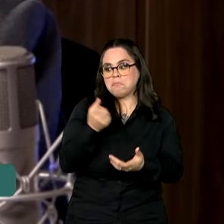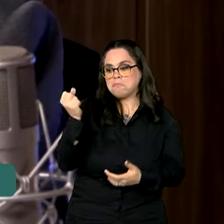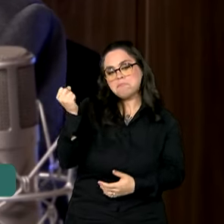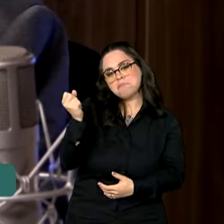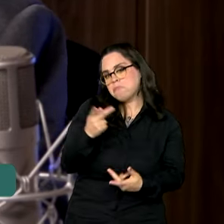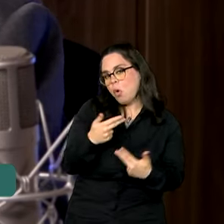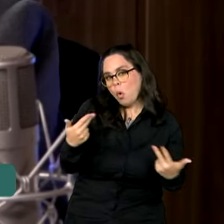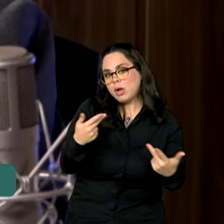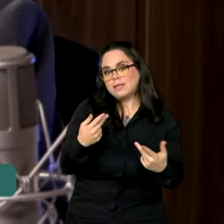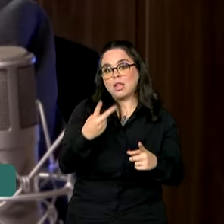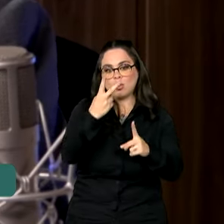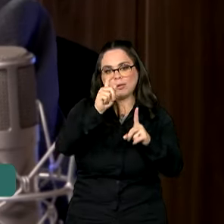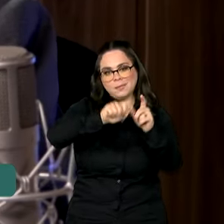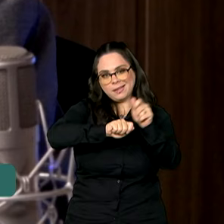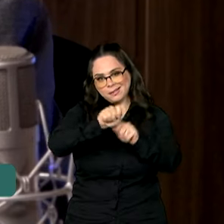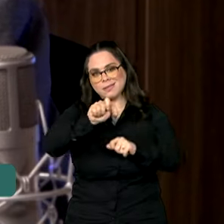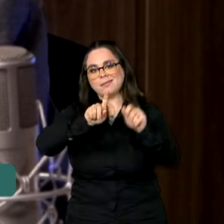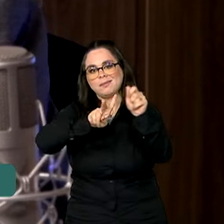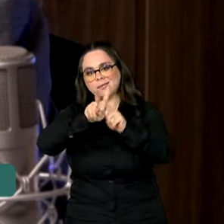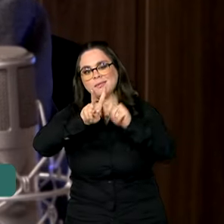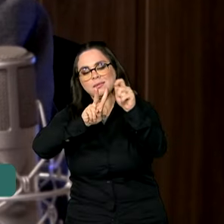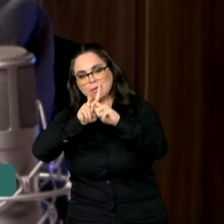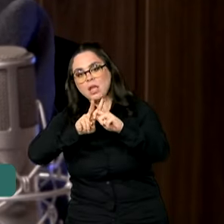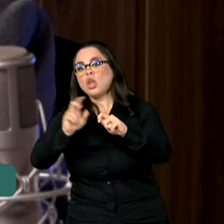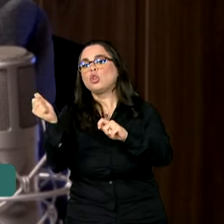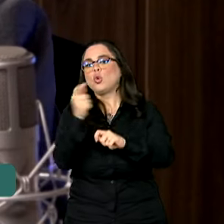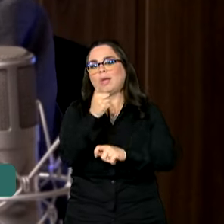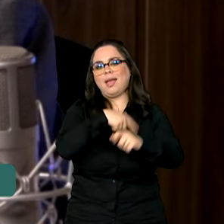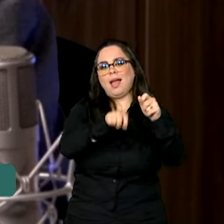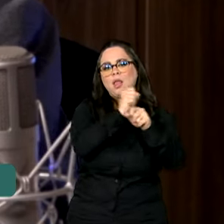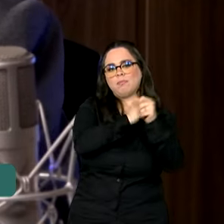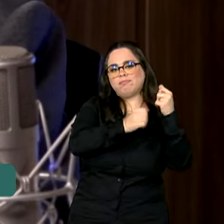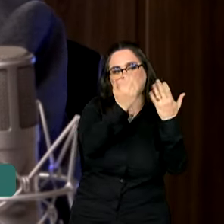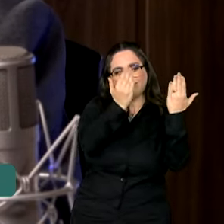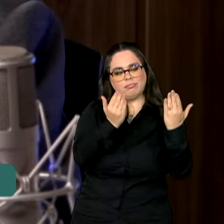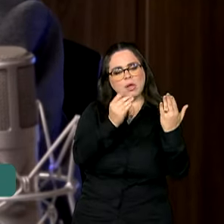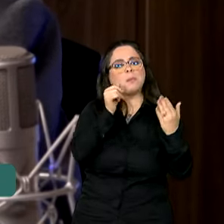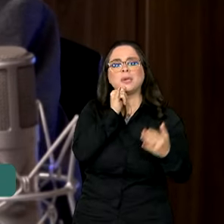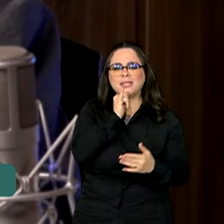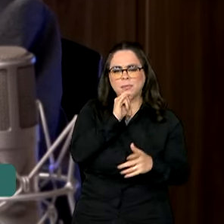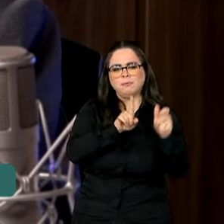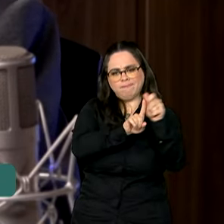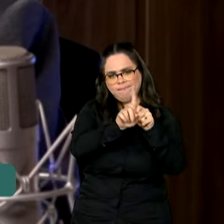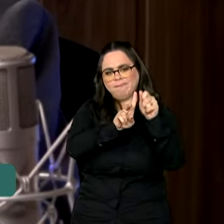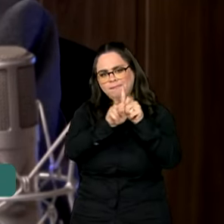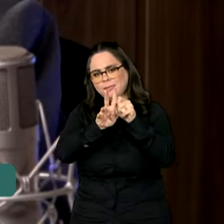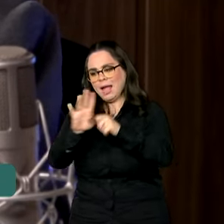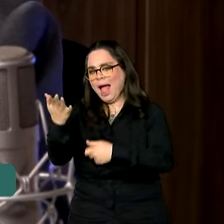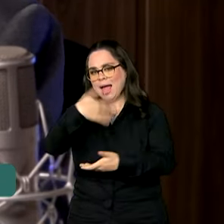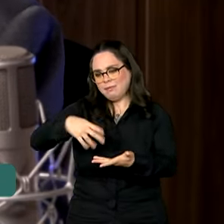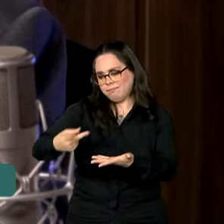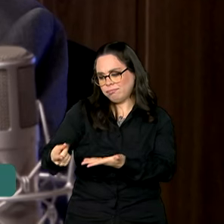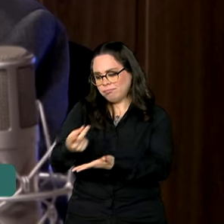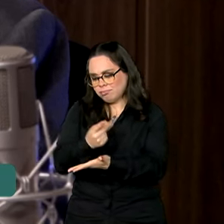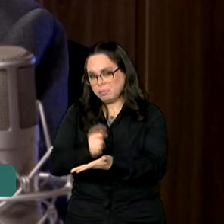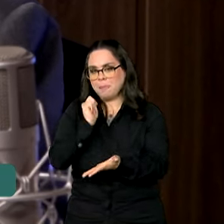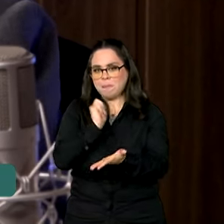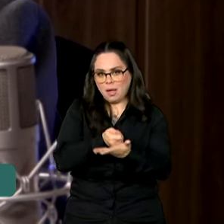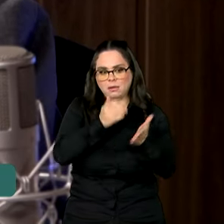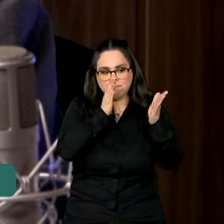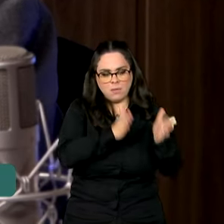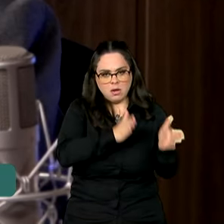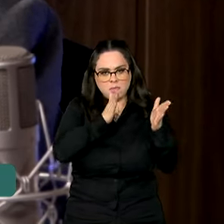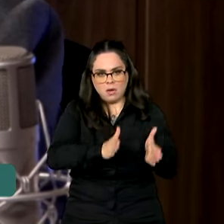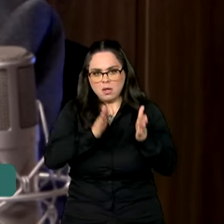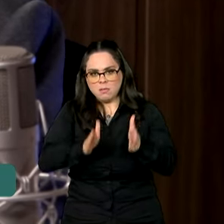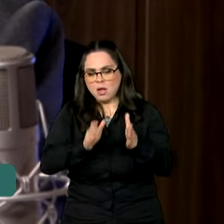dois meses consecutivos, um valor menor do que o mês anterior. Ou seja, todo mês o Tesouro Nacional paga religiosamente em